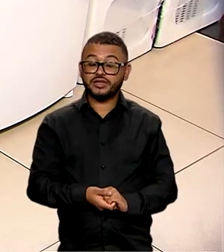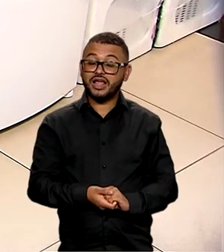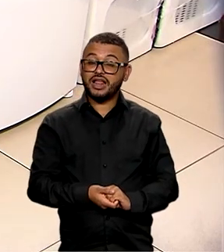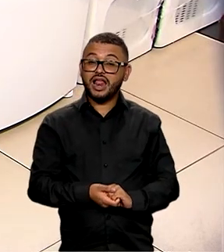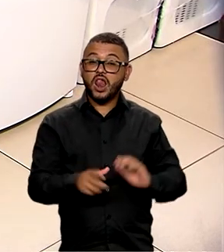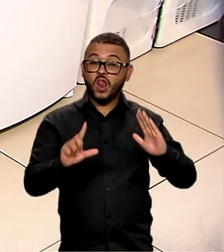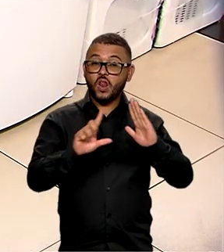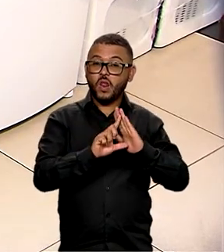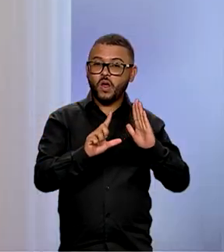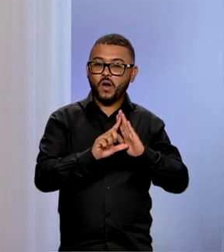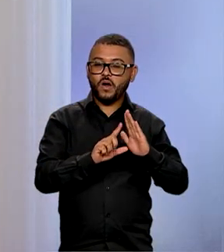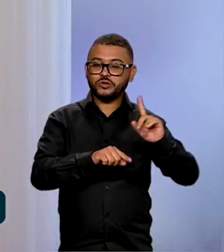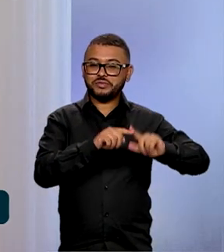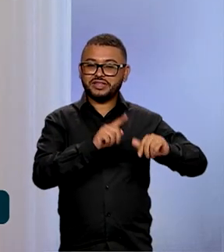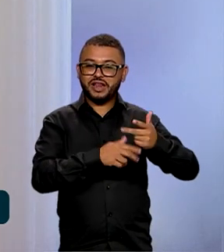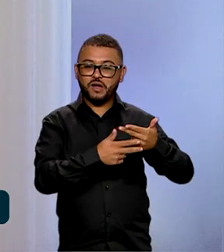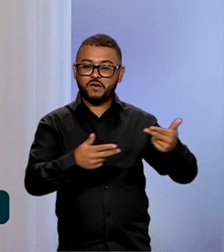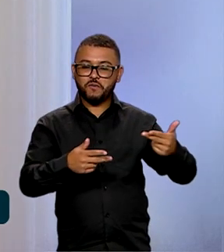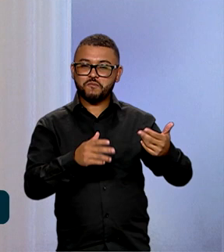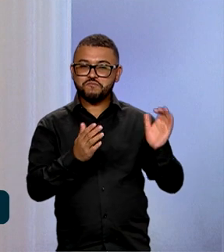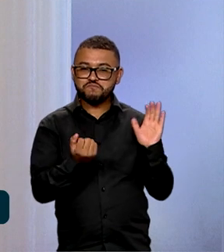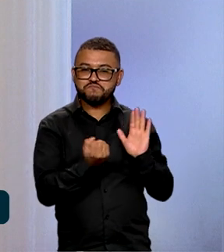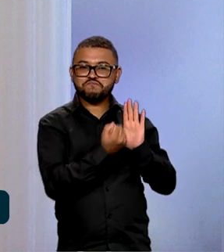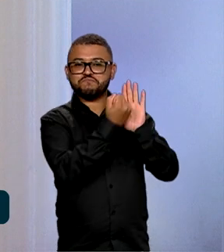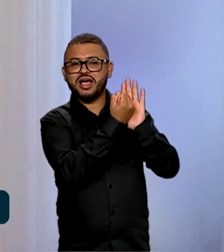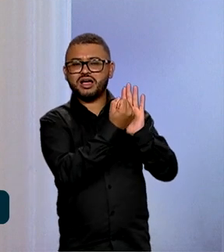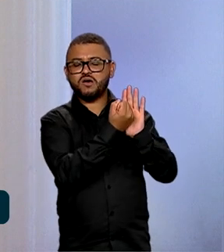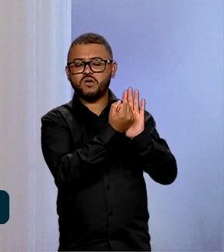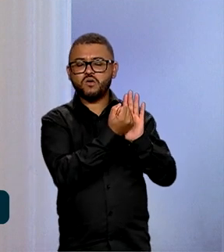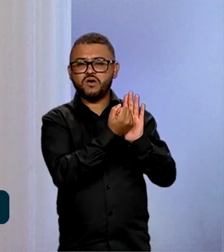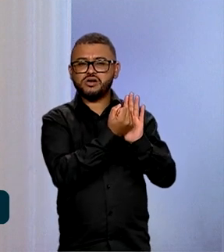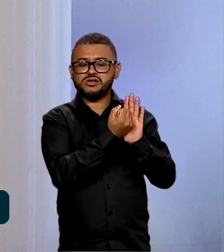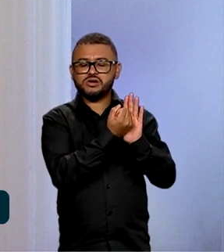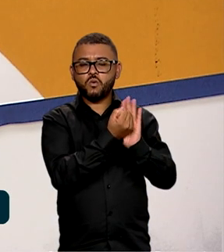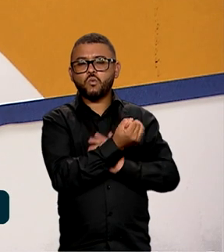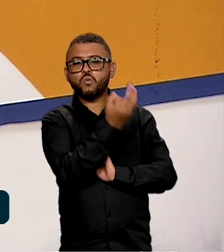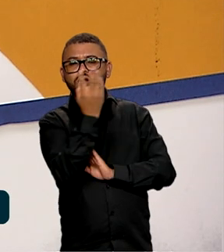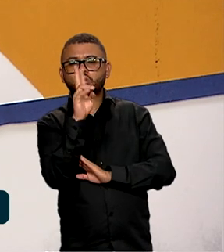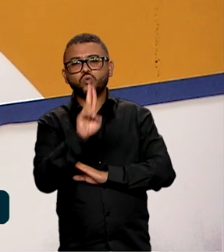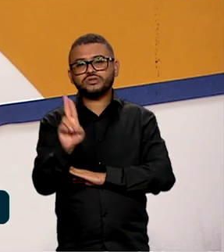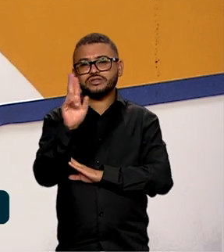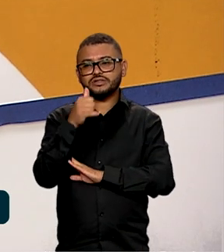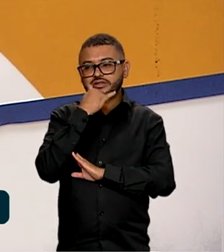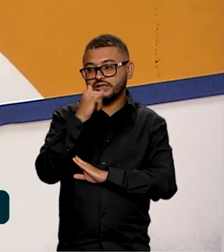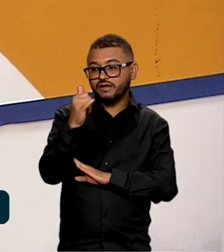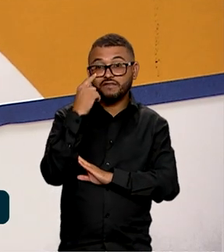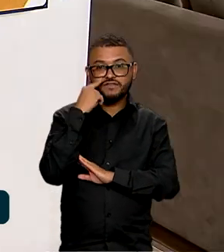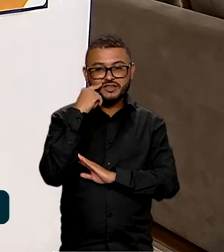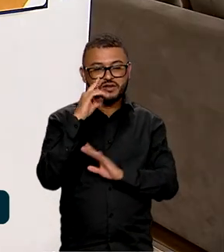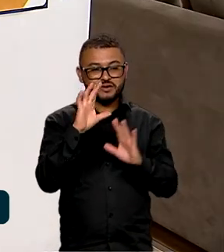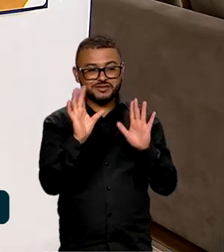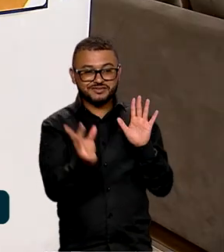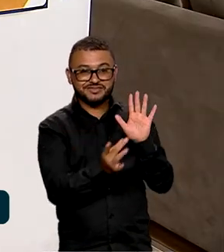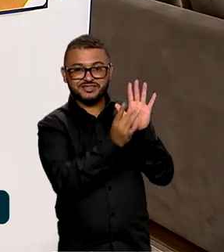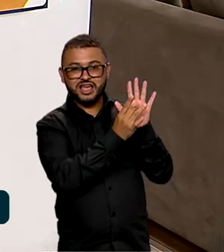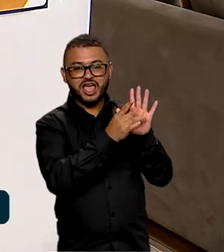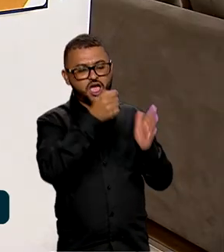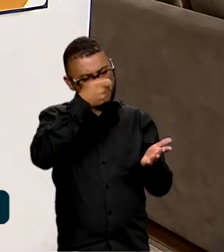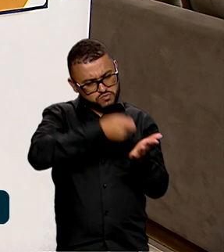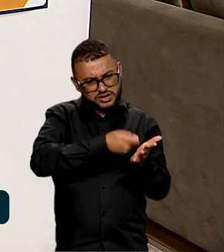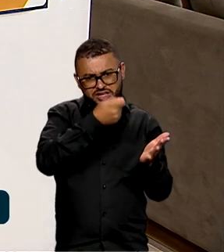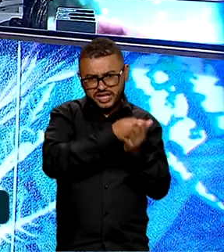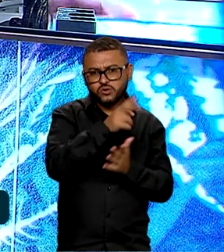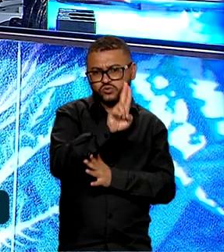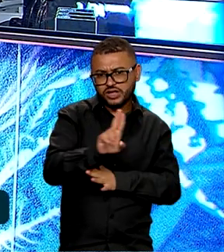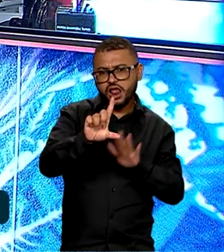loja, os produtos já vêm sinalizados sobre o consumo de energia. Estas etiquetas, que são obrigatórias